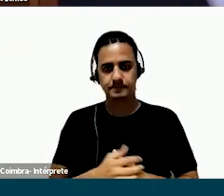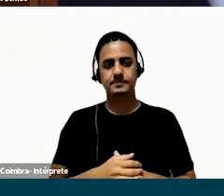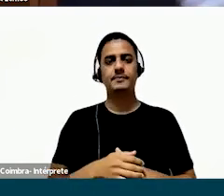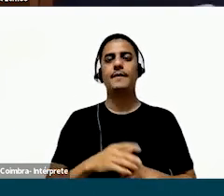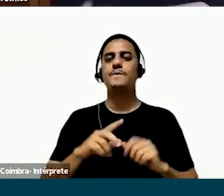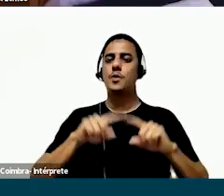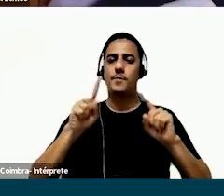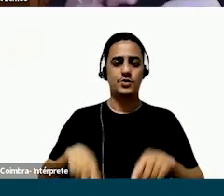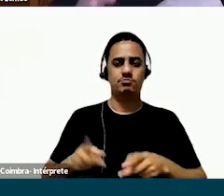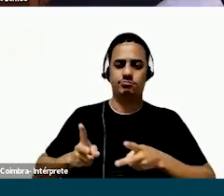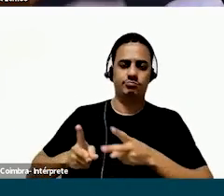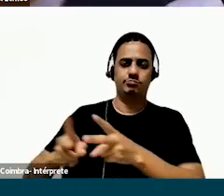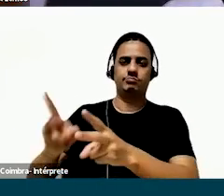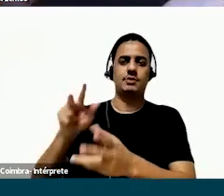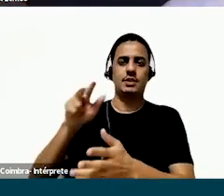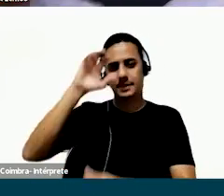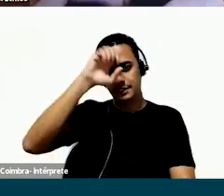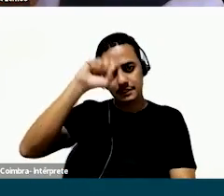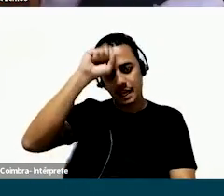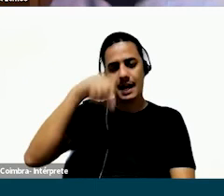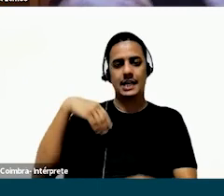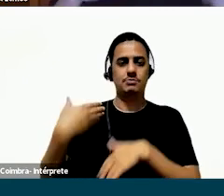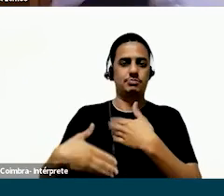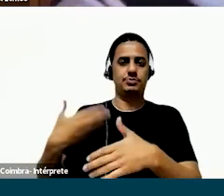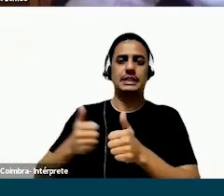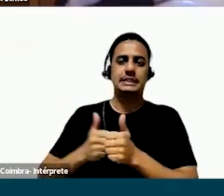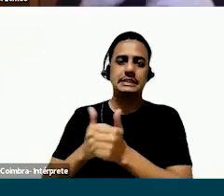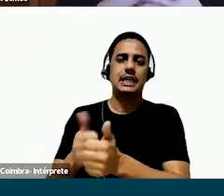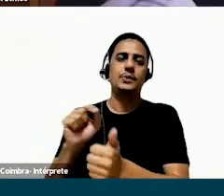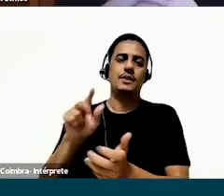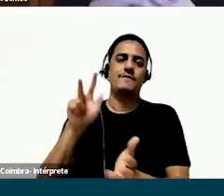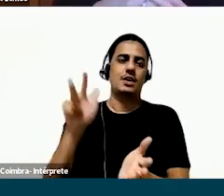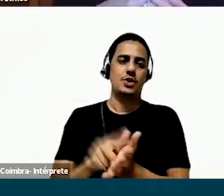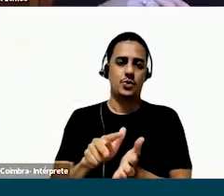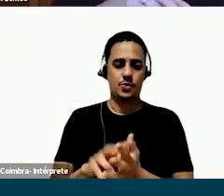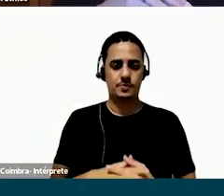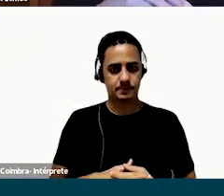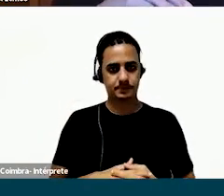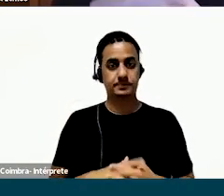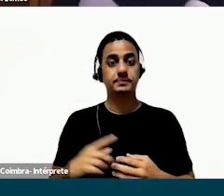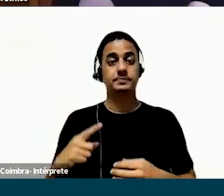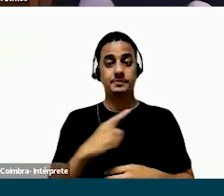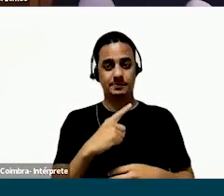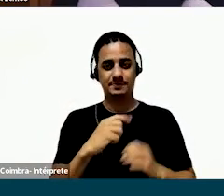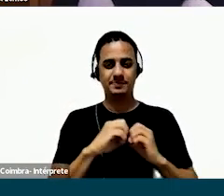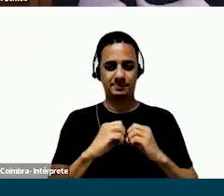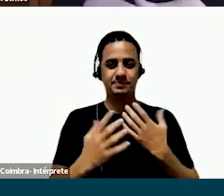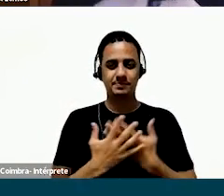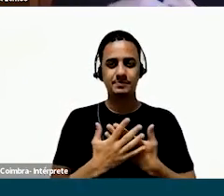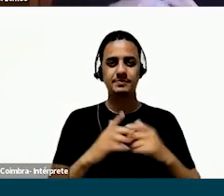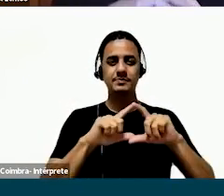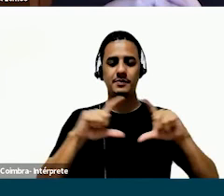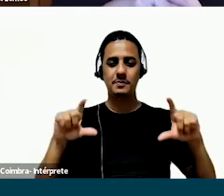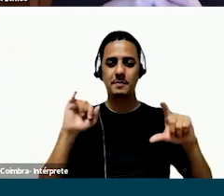momento, o time segue com o projeto, vai para o caminho de validação, aprendizados, e aí segue com o que foi validado. Nesse